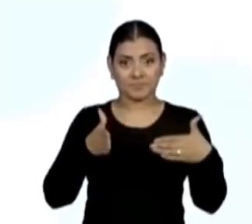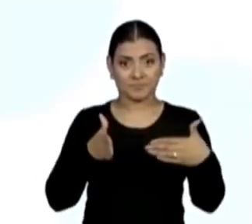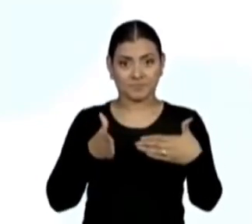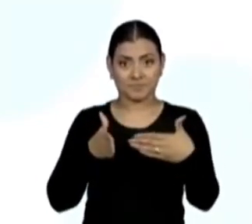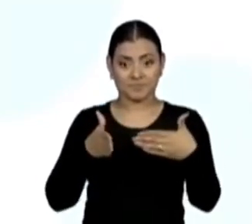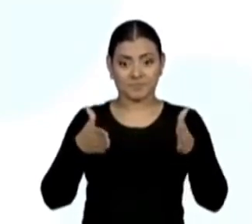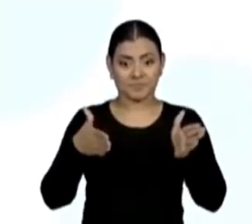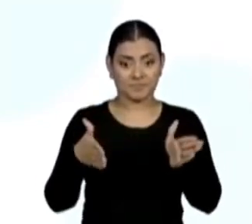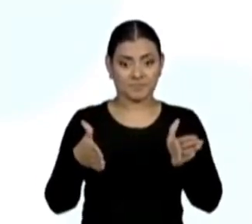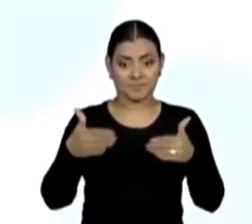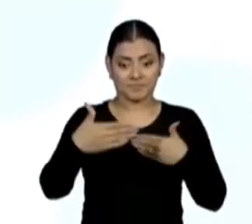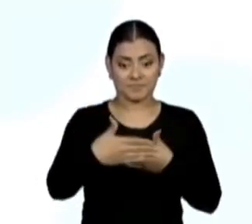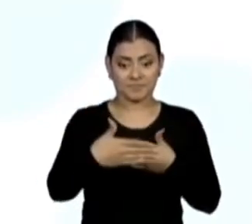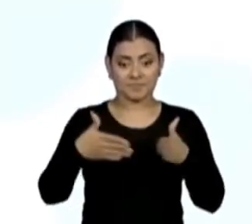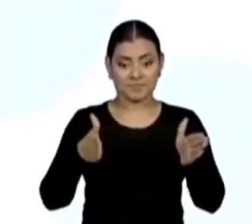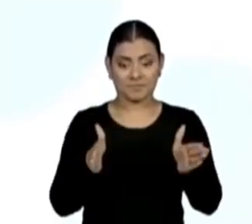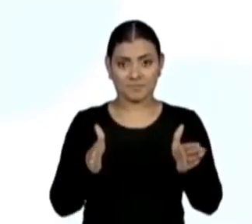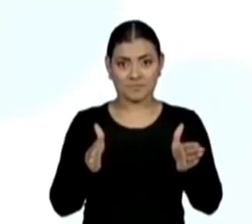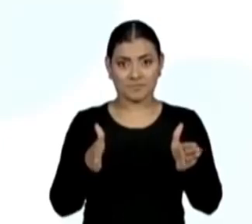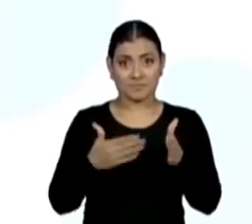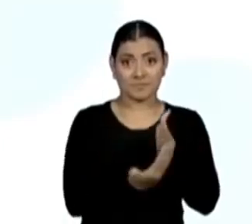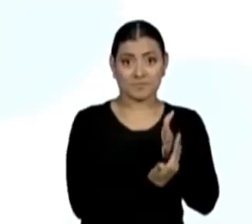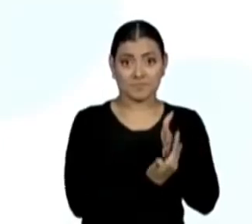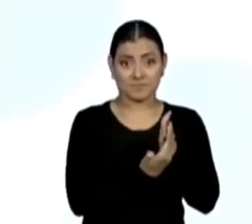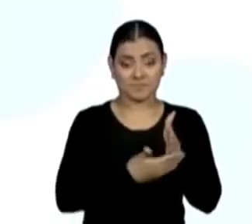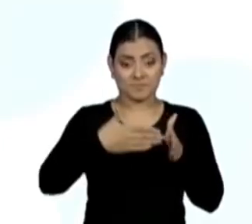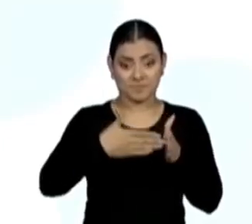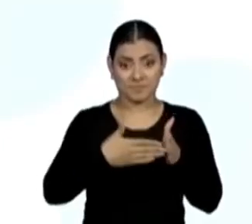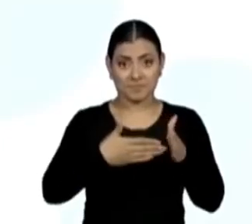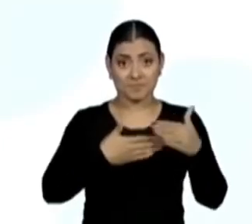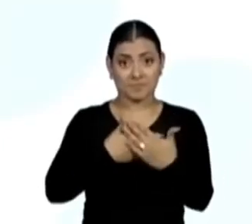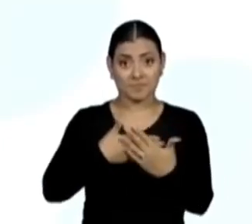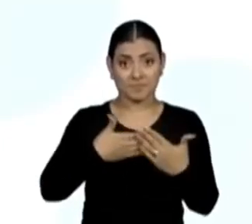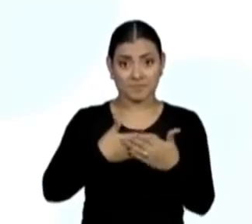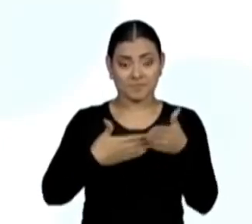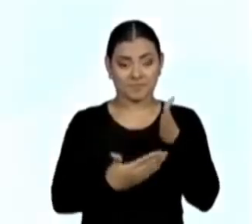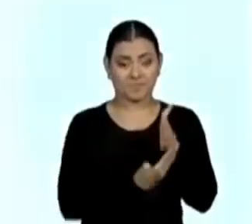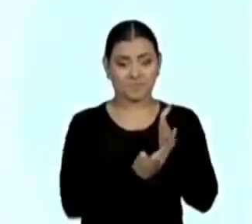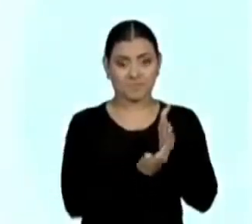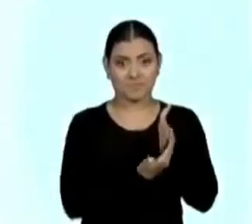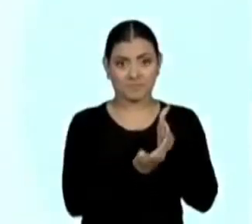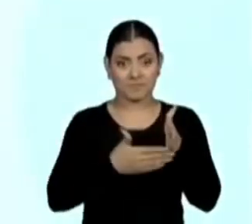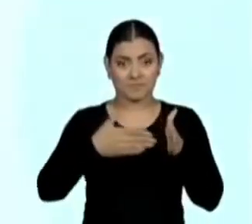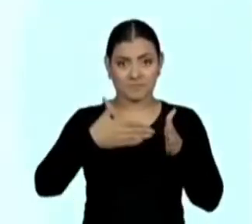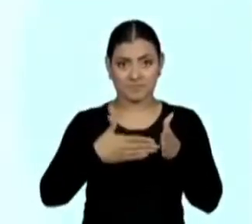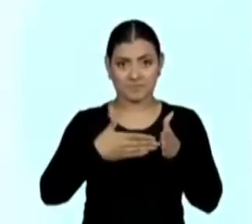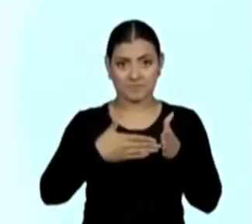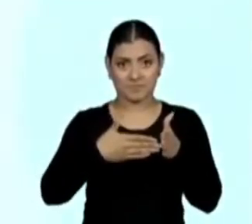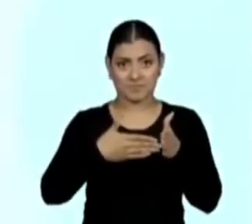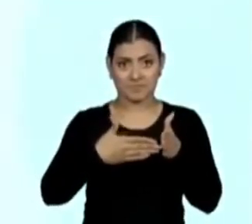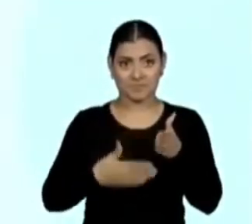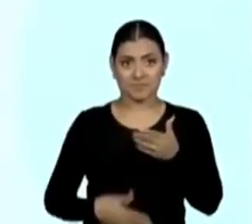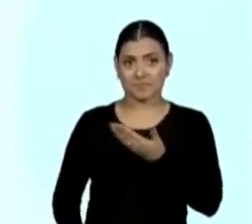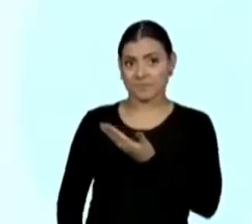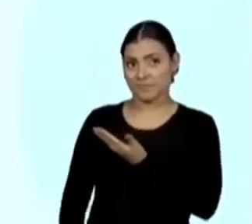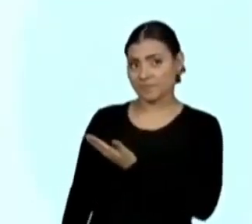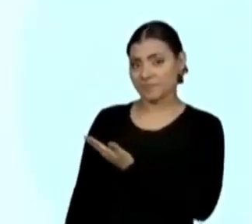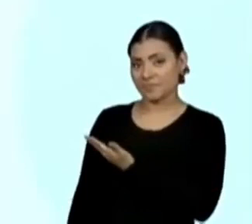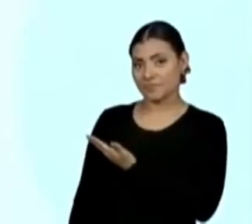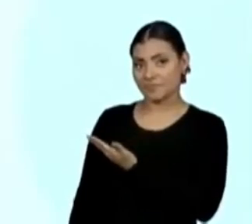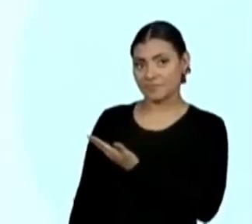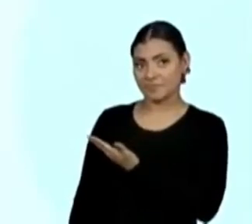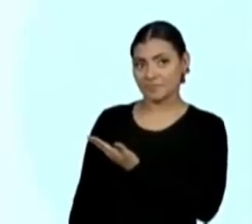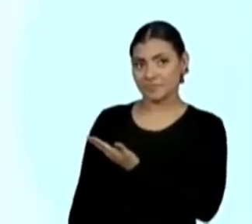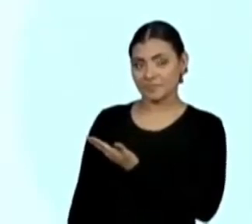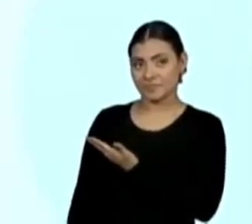Temos aqui na parte superior, o que seria a tampa, uma outra face. Estou desenhando, então,